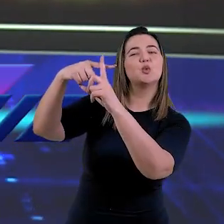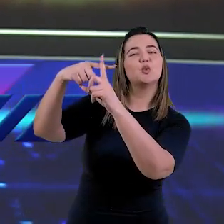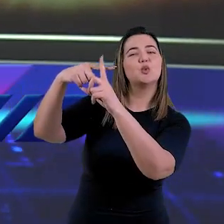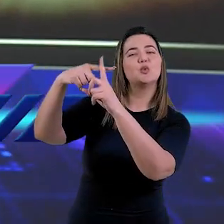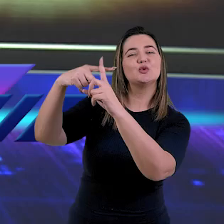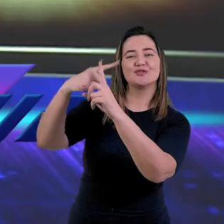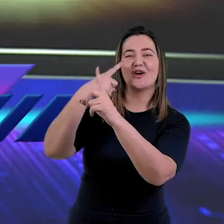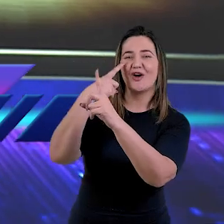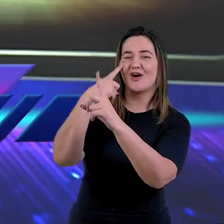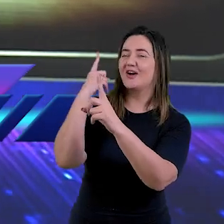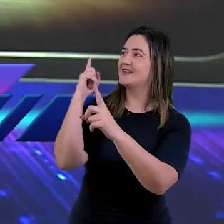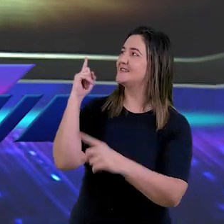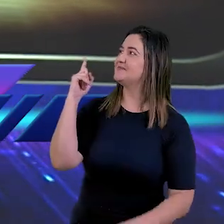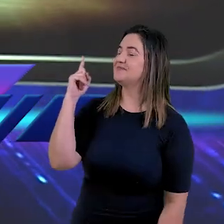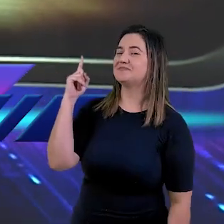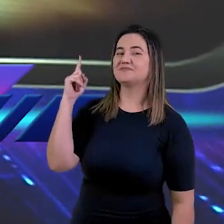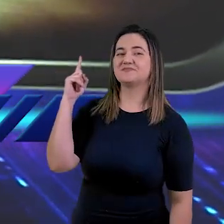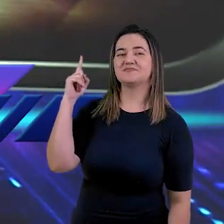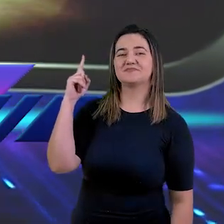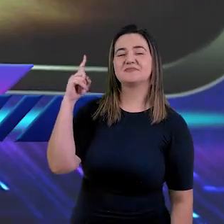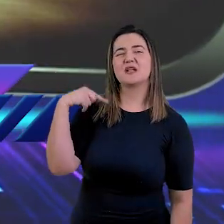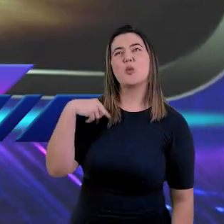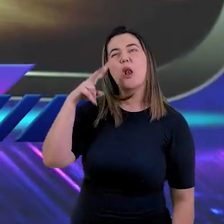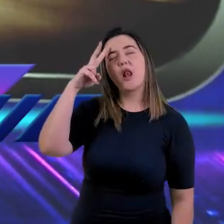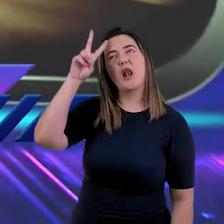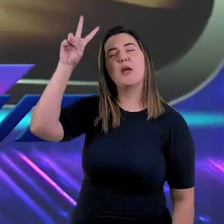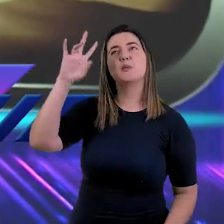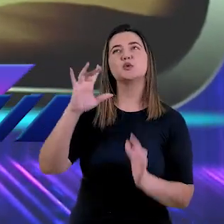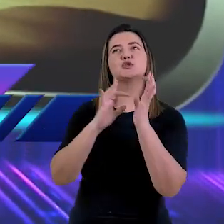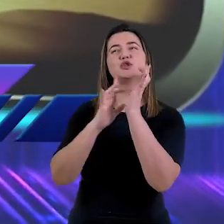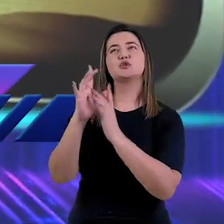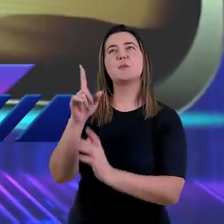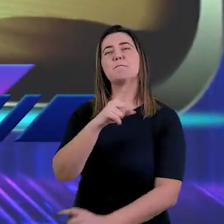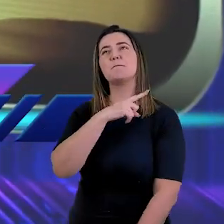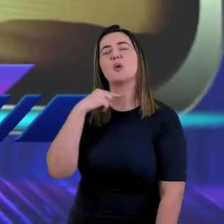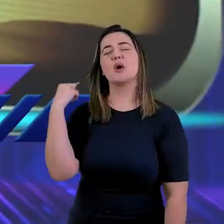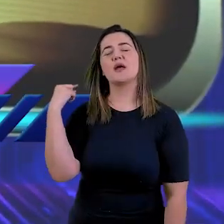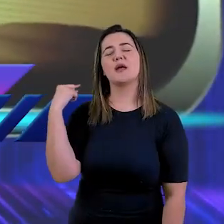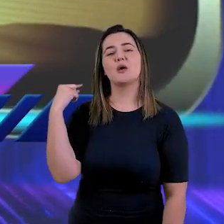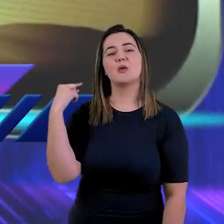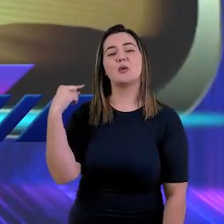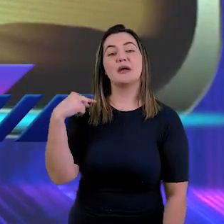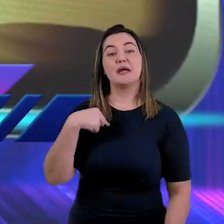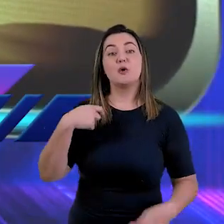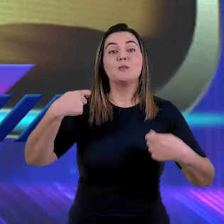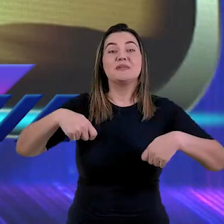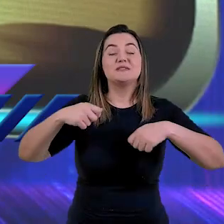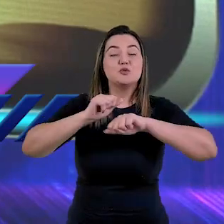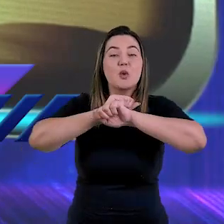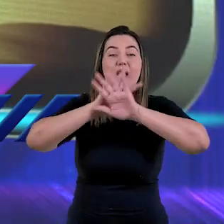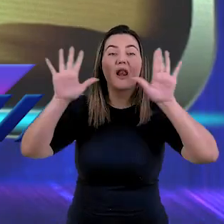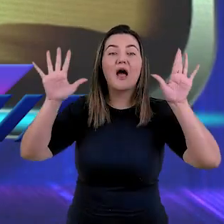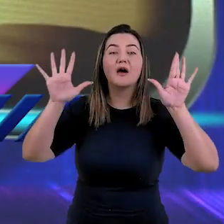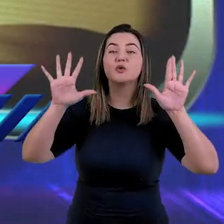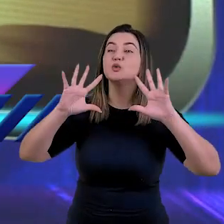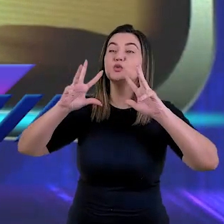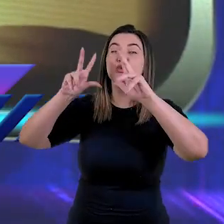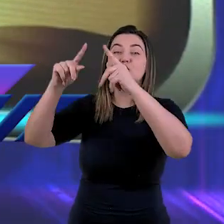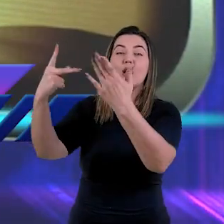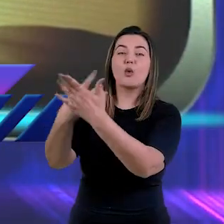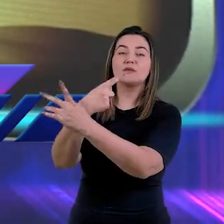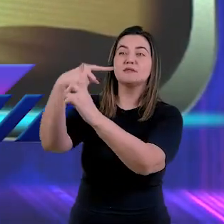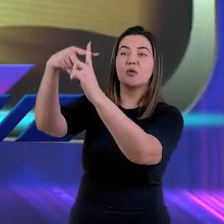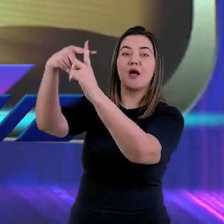rememoro o sacrifício de Cristo Jesus. Eu preciso ter claro em minha mente que tudo o que